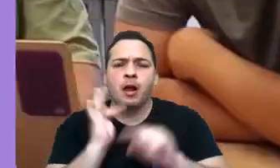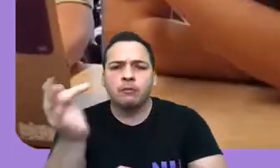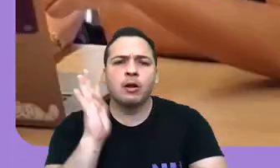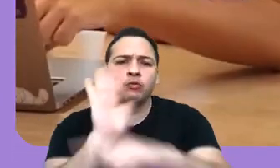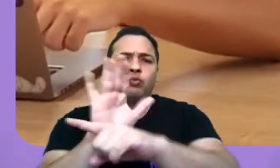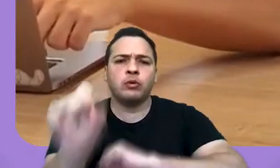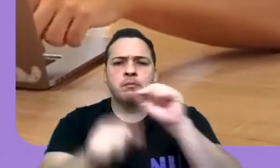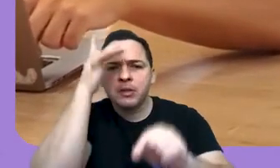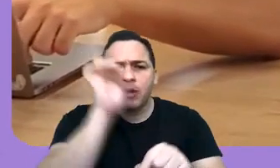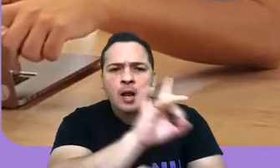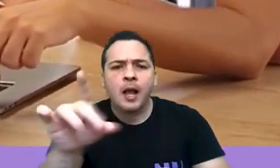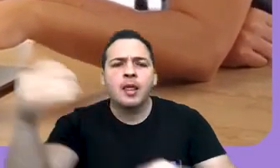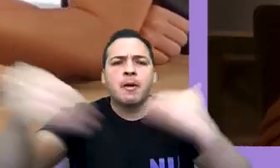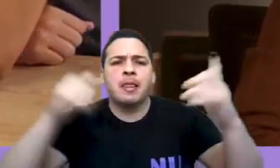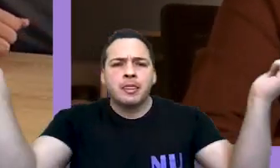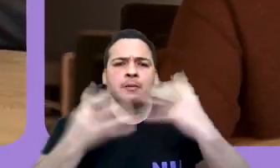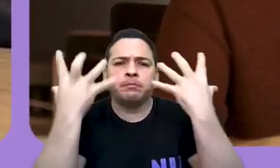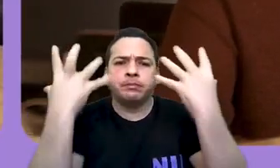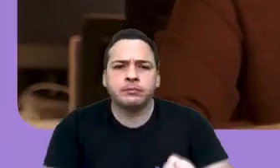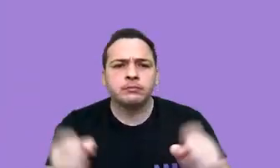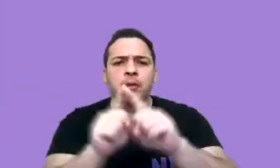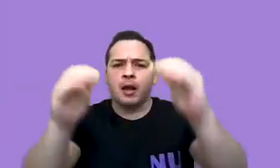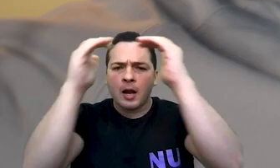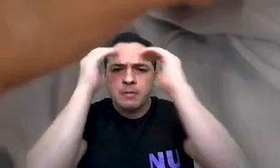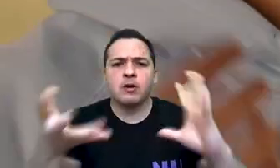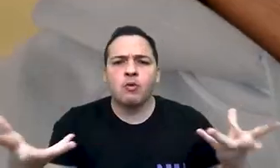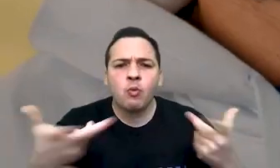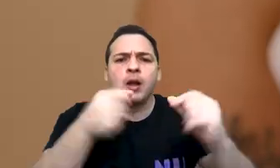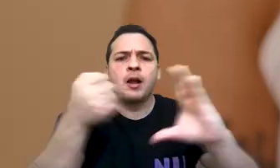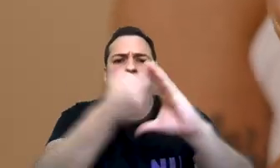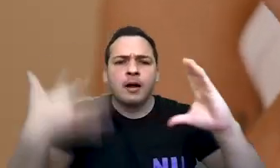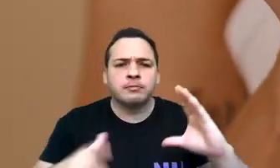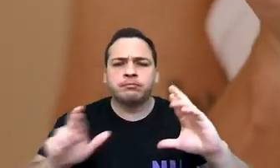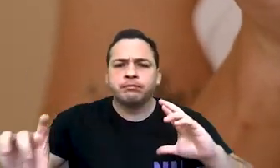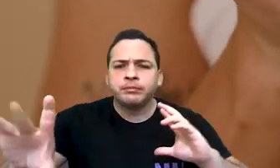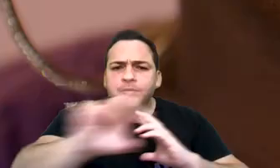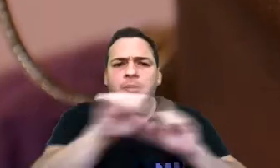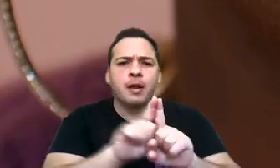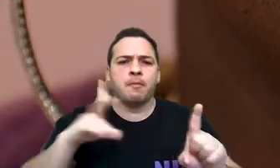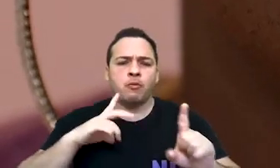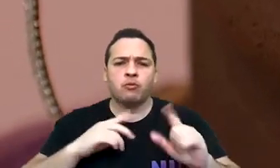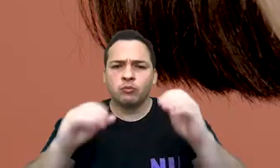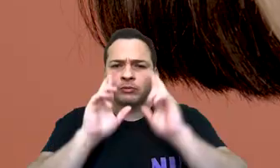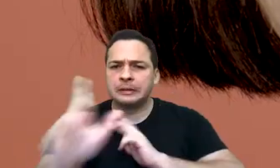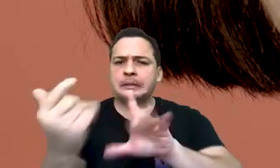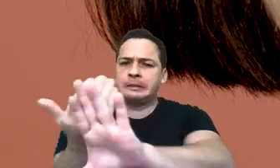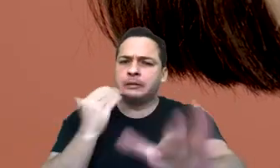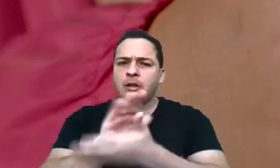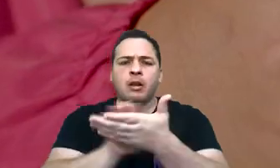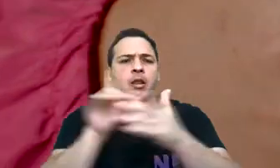fazer do amanhã um lugar onde cada um possa existir. Com suas qualidades, características, singularidades.